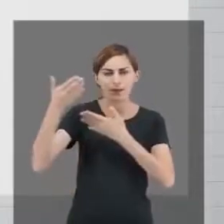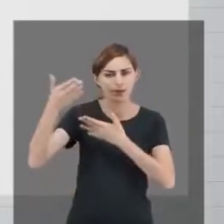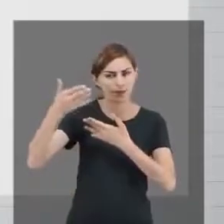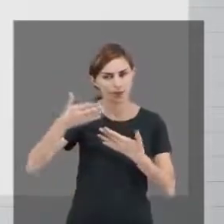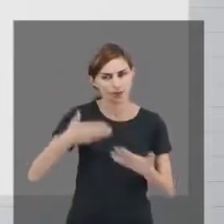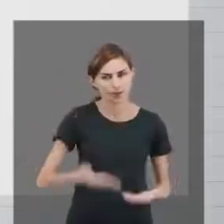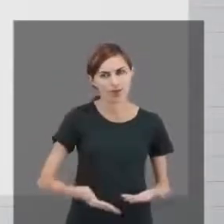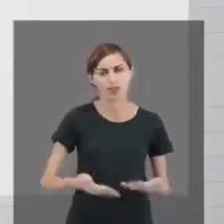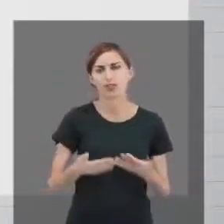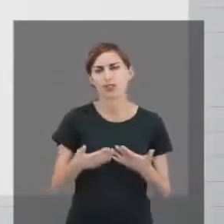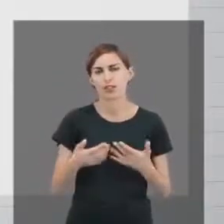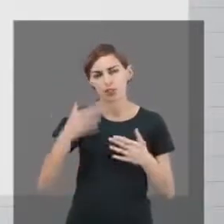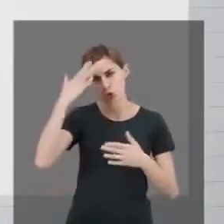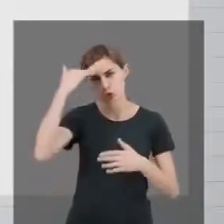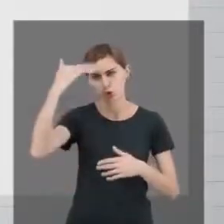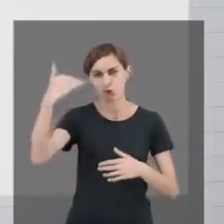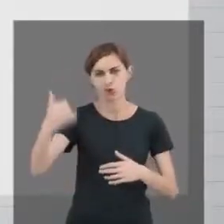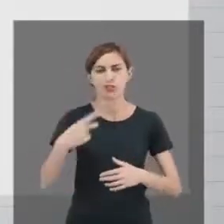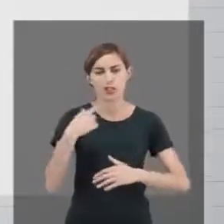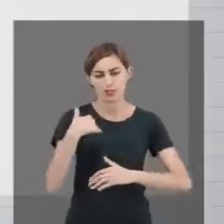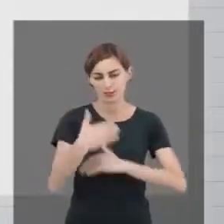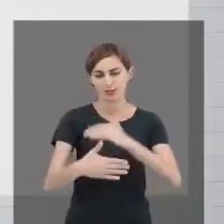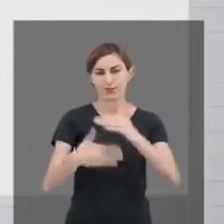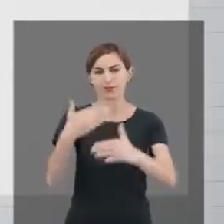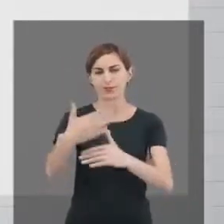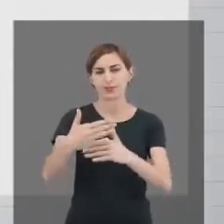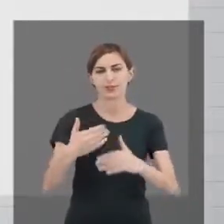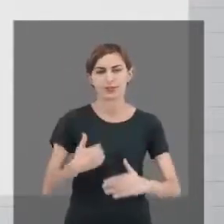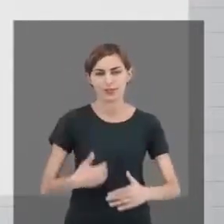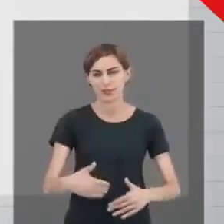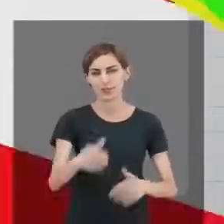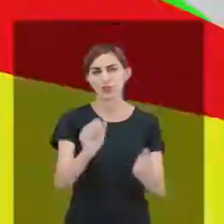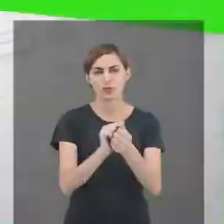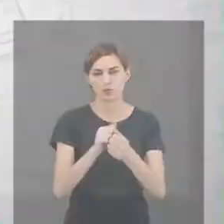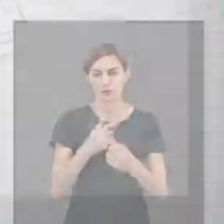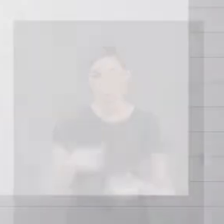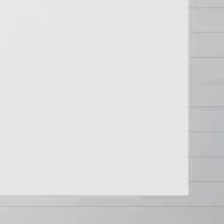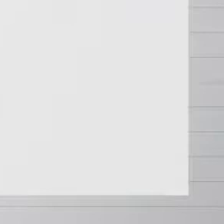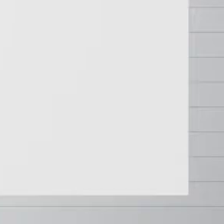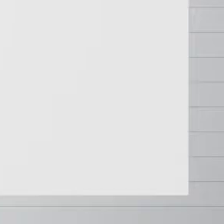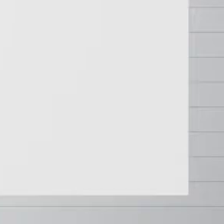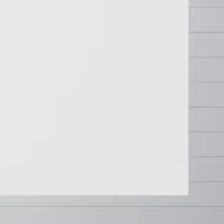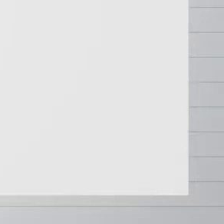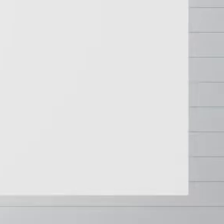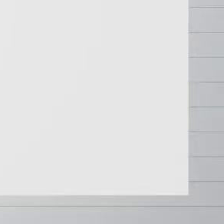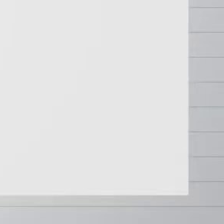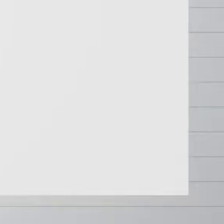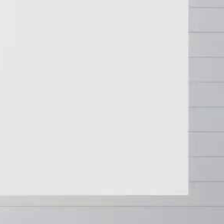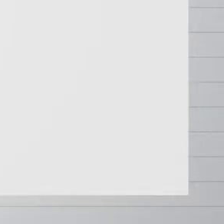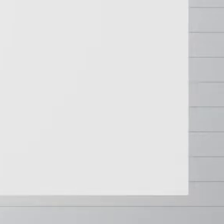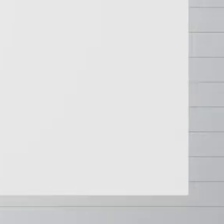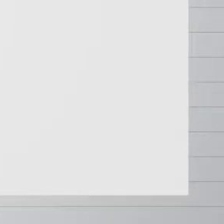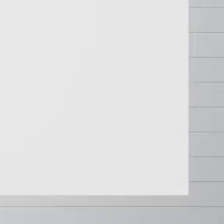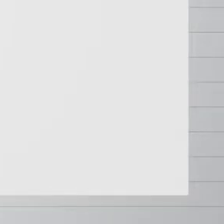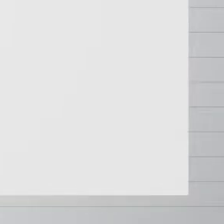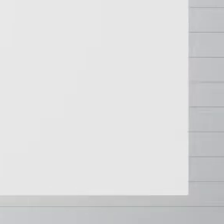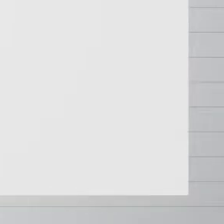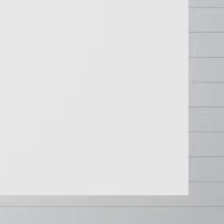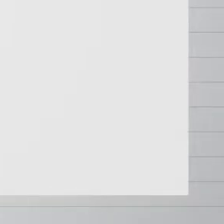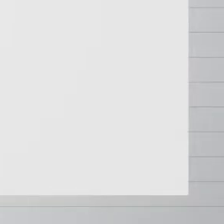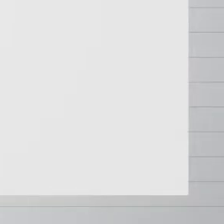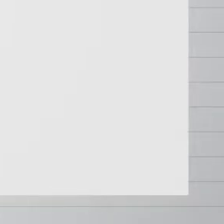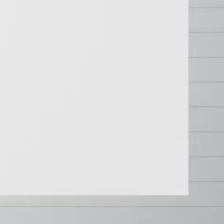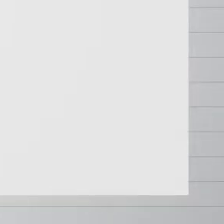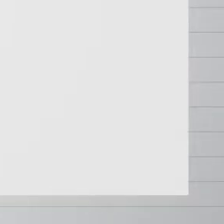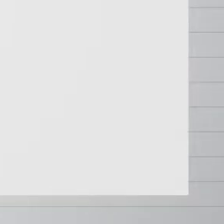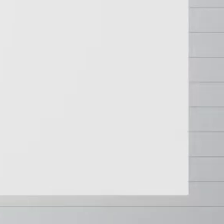-vindos e muito sucesso nessa caminhada, nessa trajetória junto com a gente. Espero que você tenha compreendido a estrutura do programa